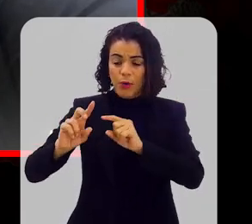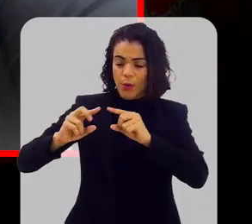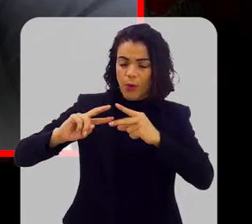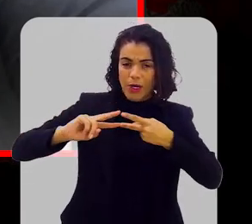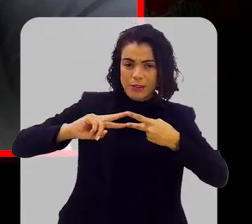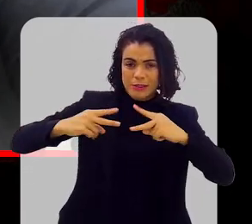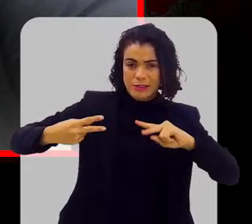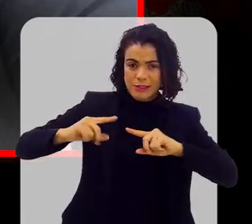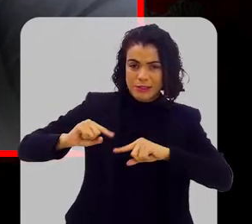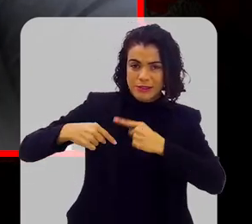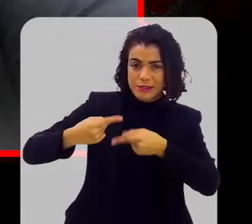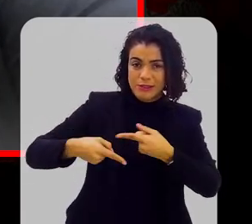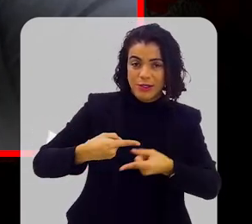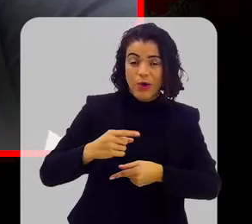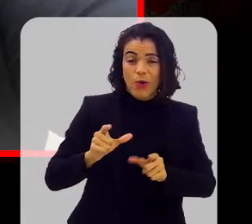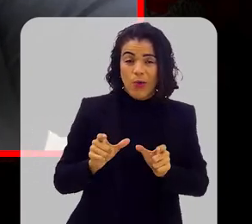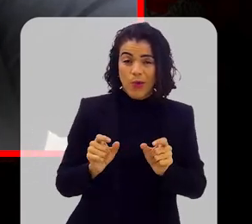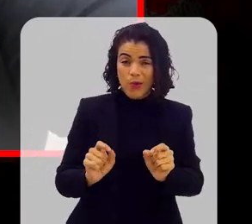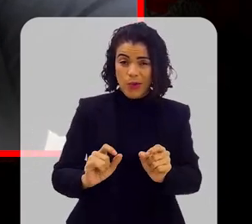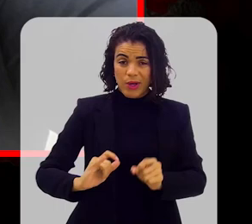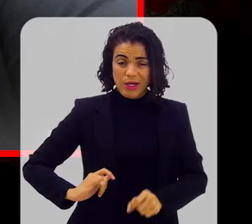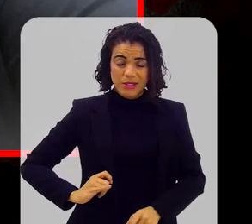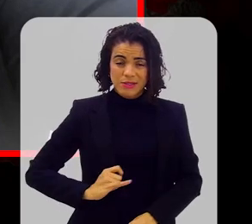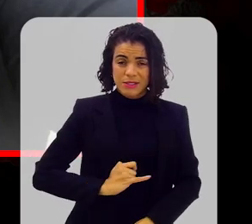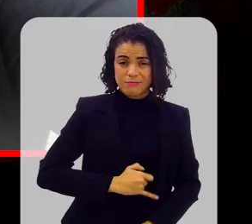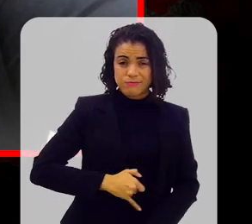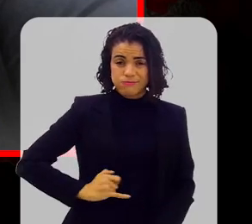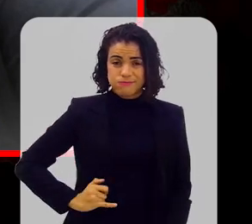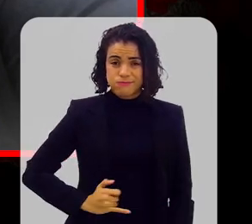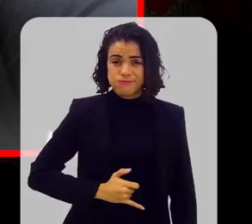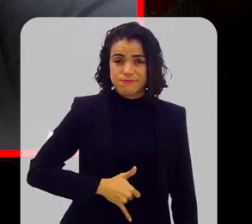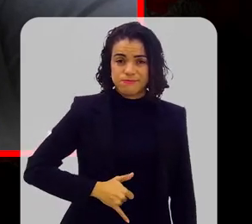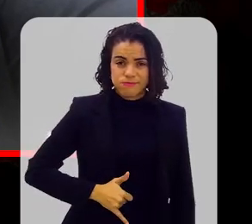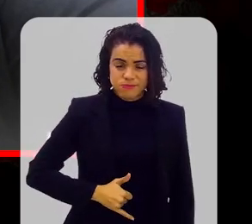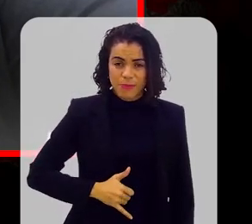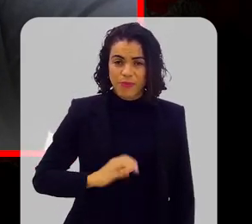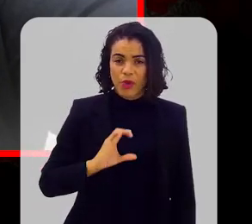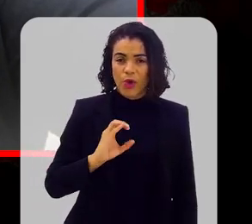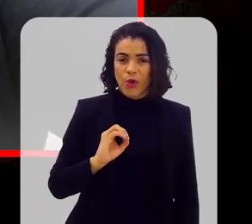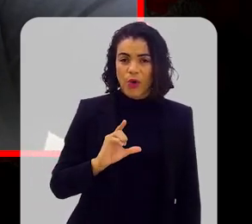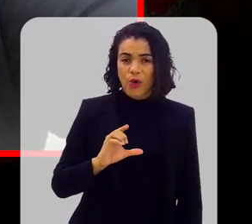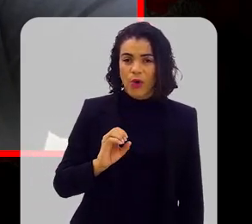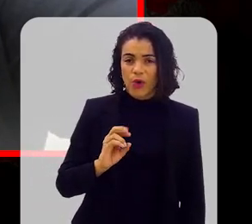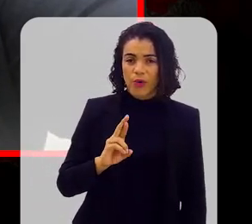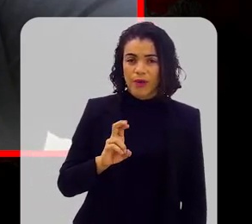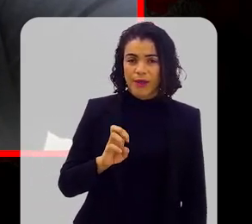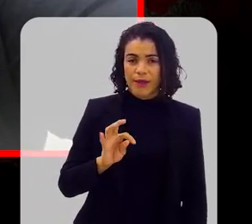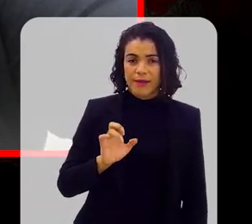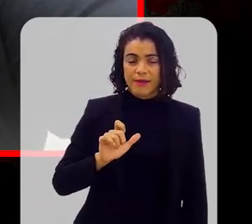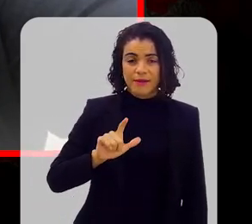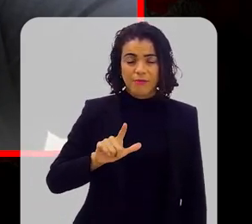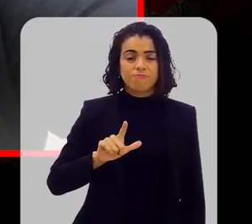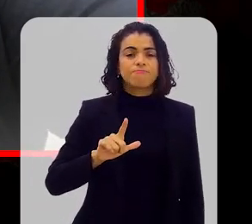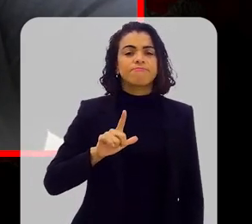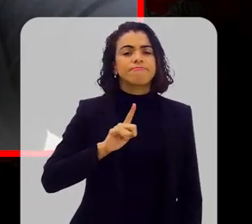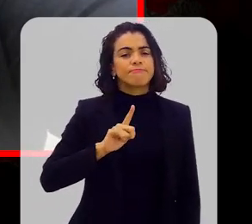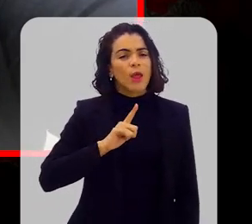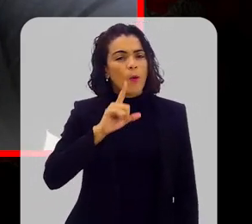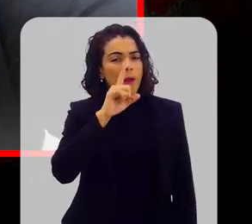Então, por exemplo, em câncer coloretal, a gente tem alguns fatores que estão relacionados a um